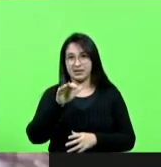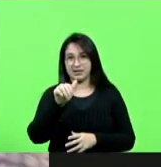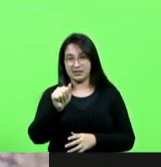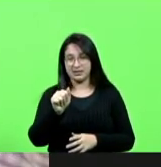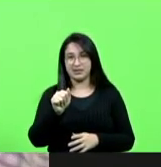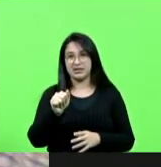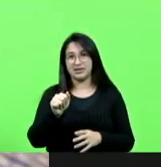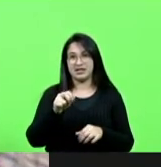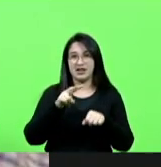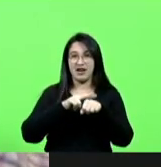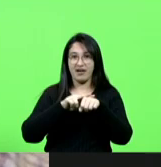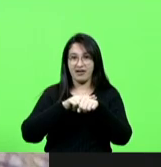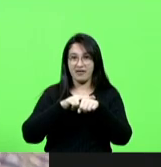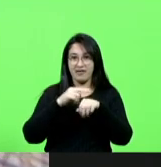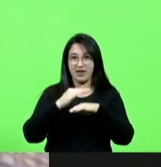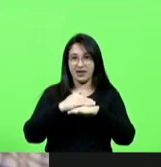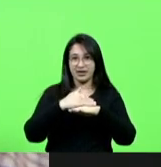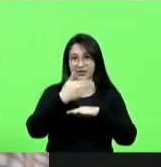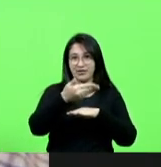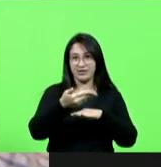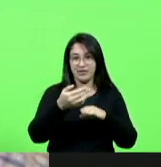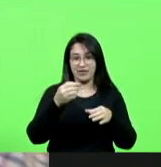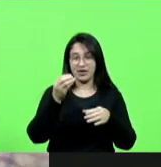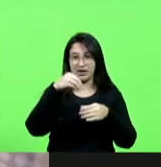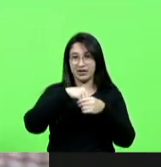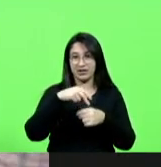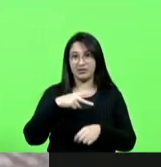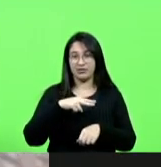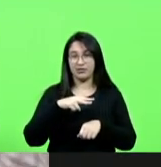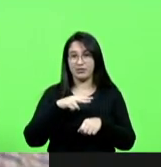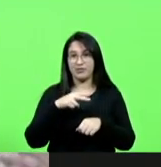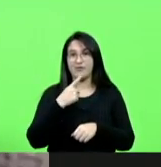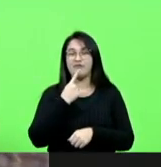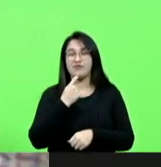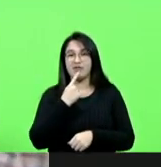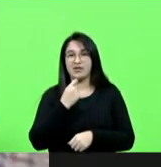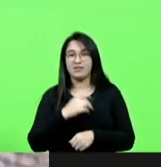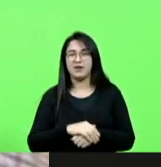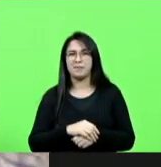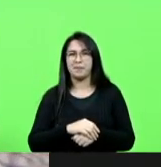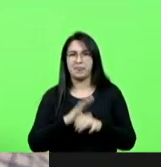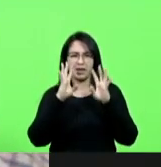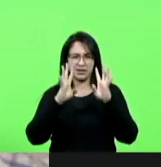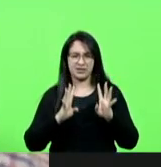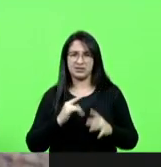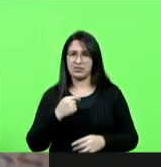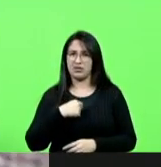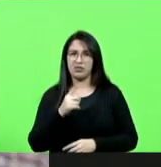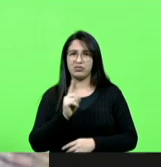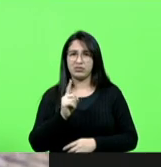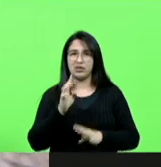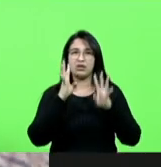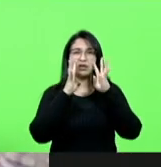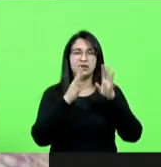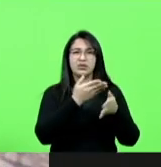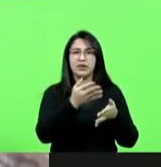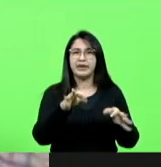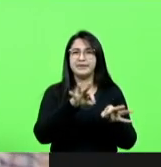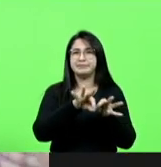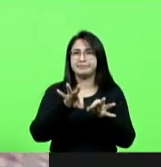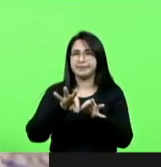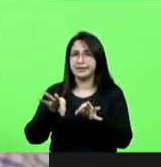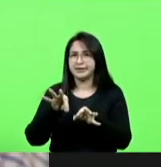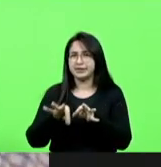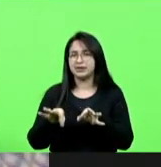escuta eu não eu sei que o senhor não gosta de quando eu falo mas escute a Ajorpene a Assig a Comac o